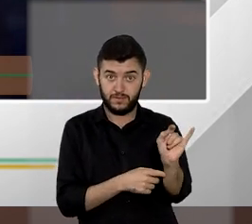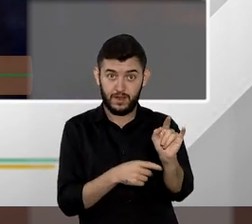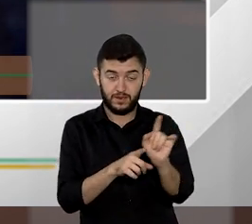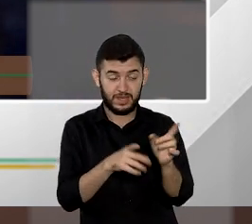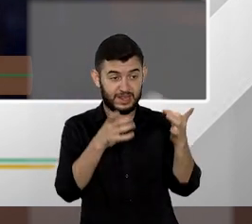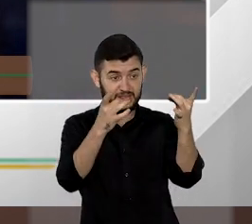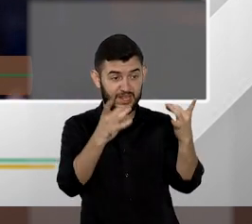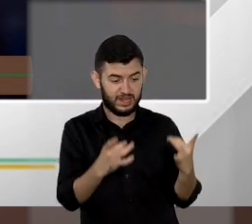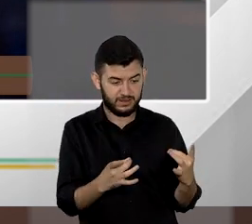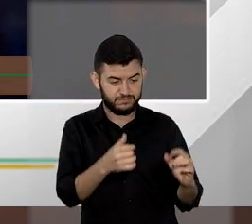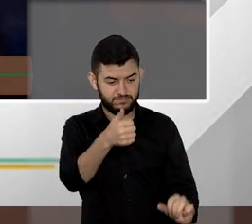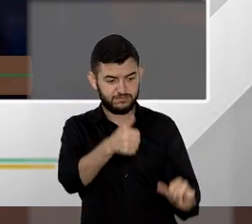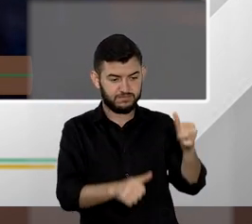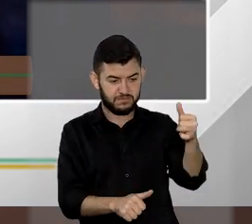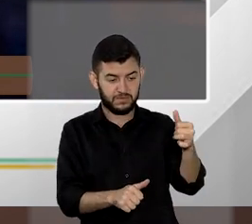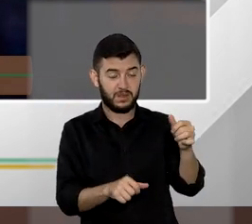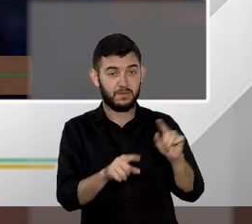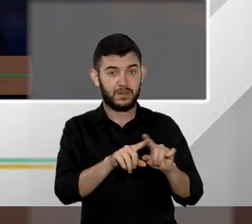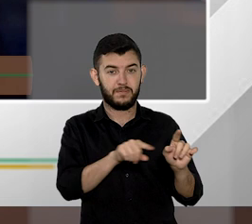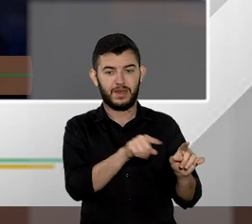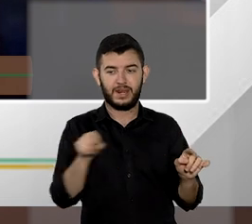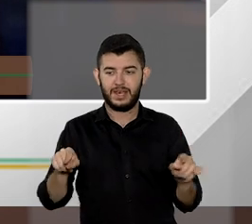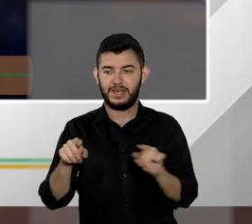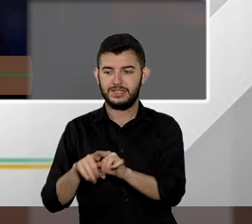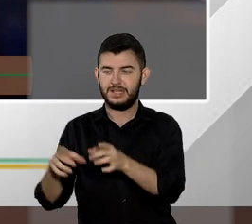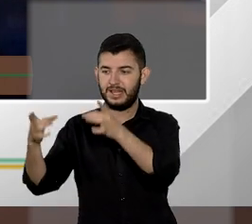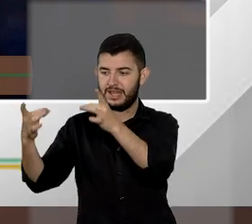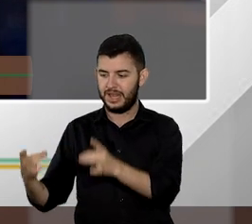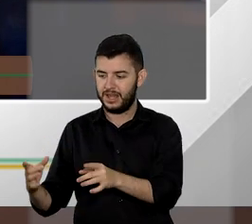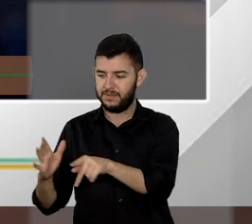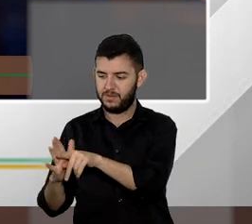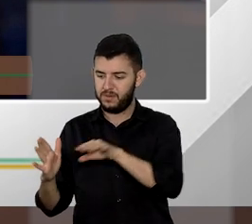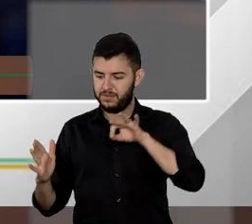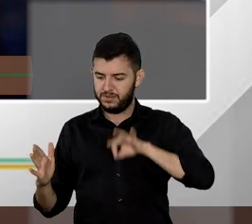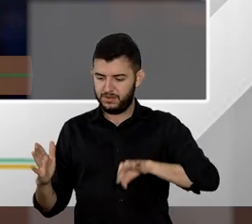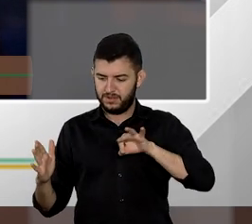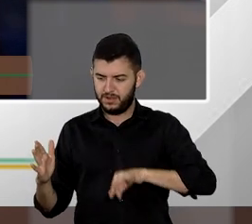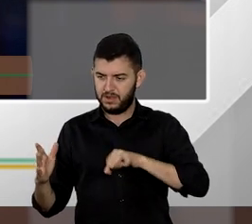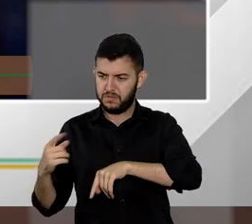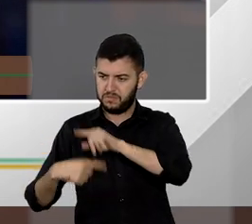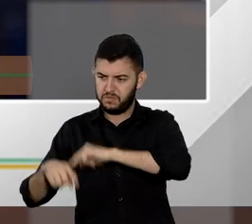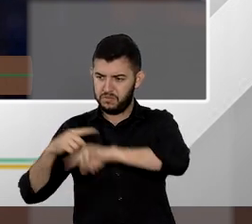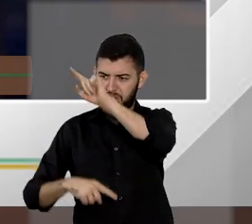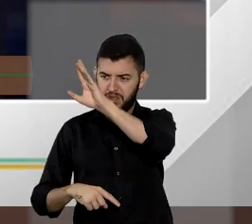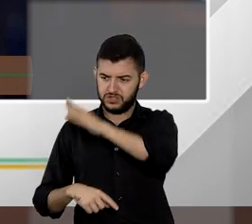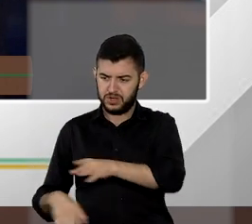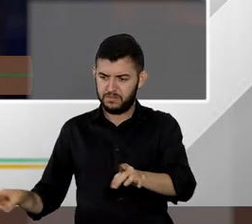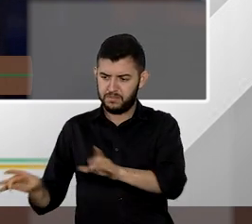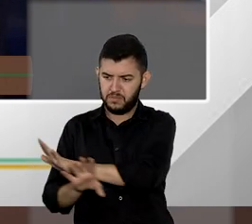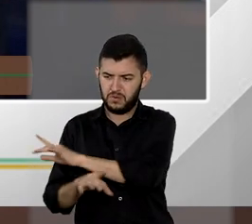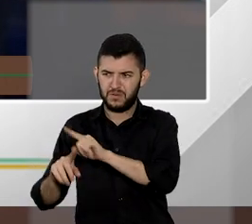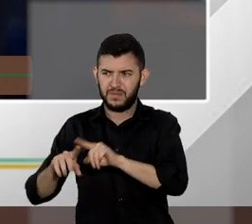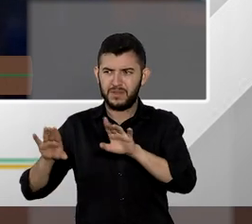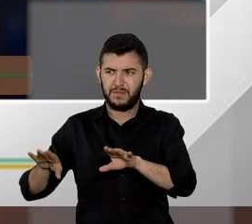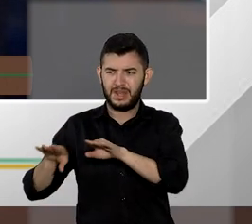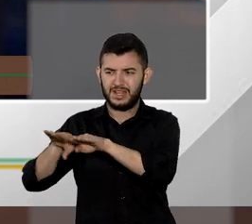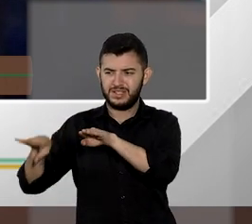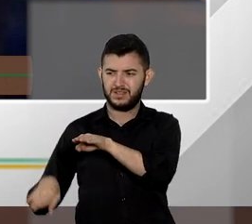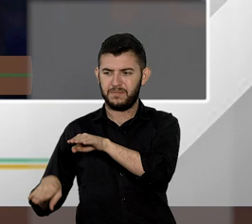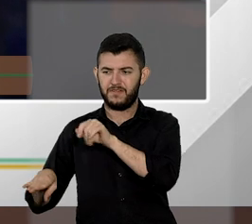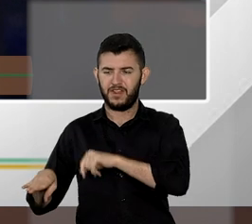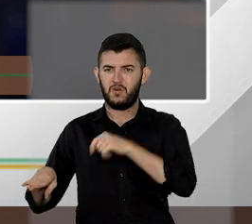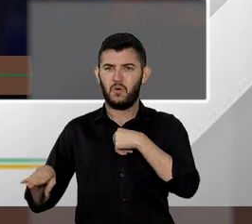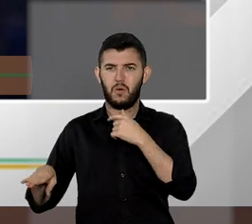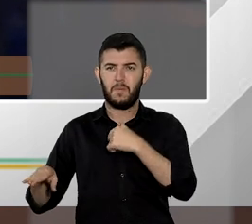mas esse requisito estará resolvido estará superado agora e se for inferior está negado o acesso ao superior tribunal de